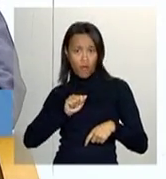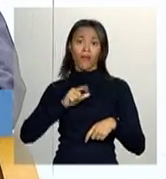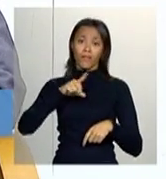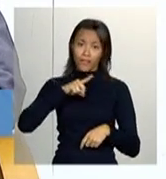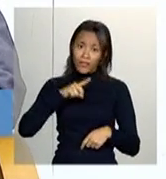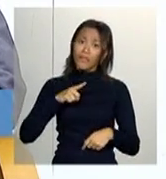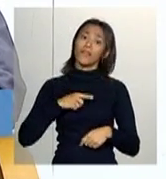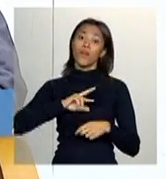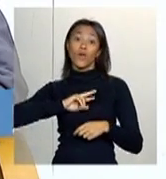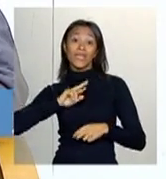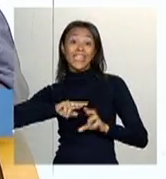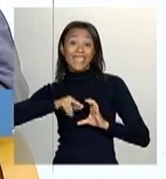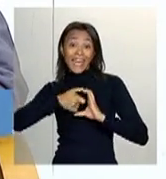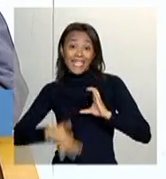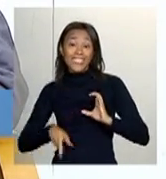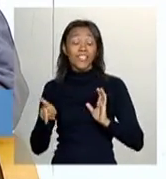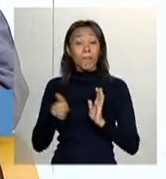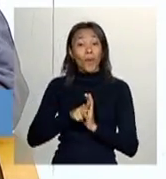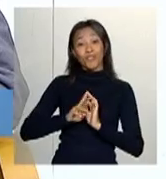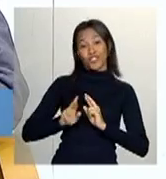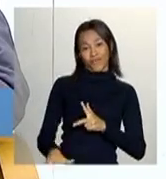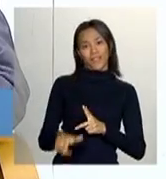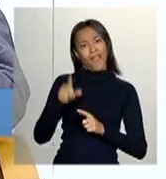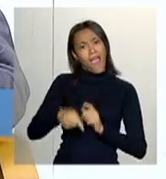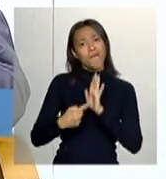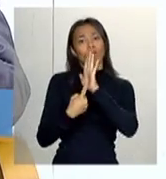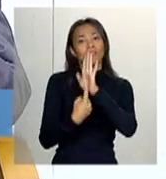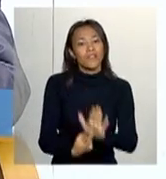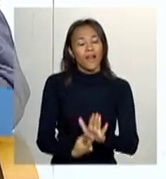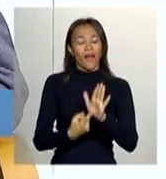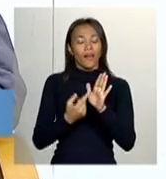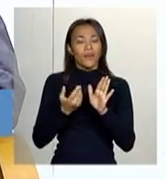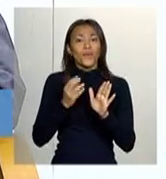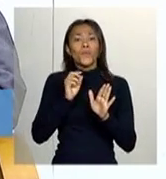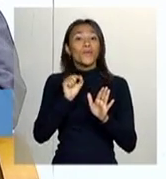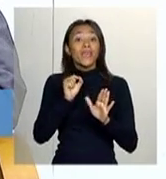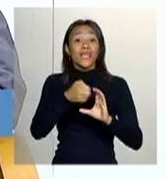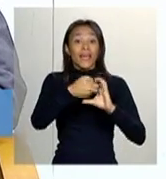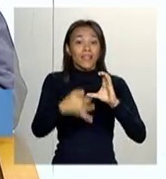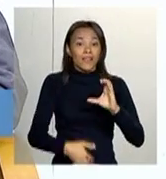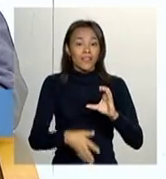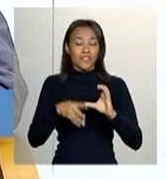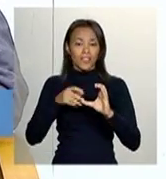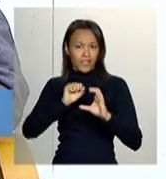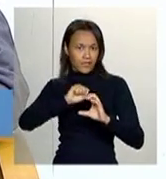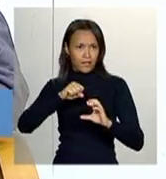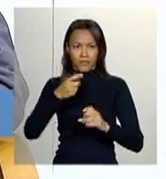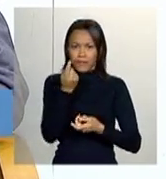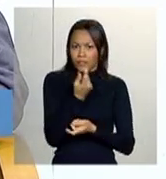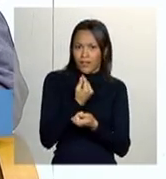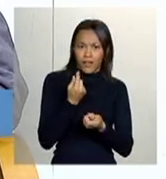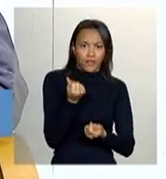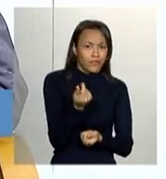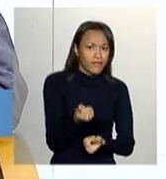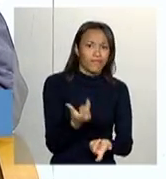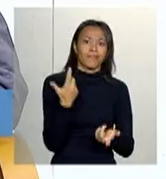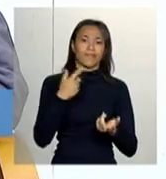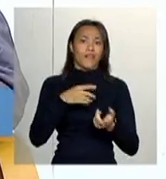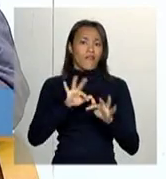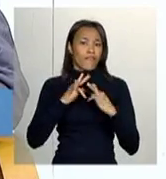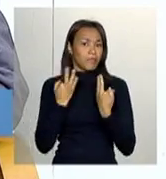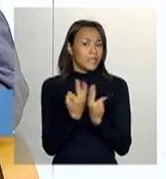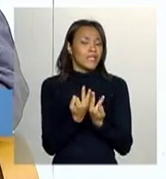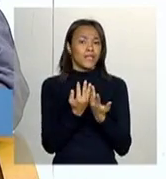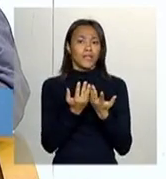visibilidade, né? É mostrar o que características socioeconômicas do domicílio a família